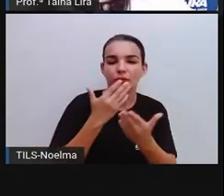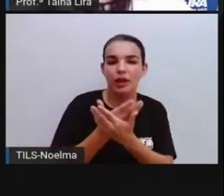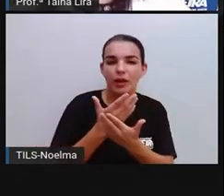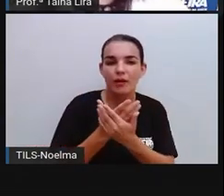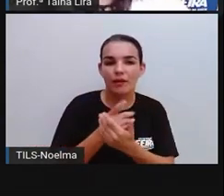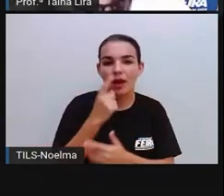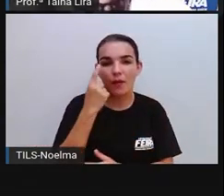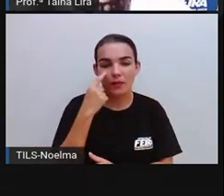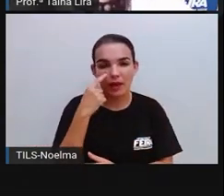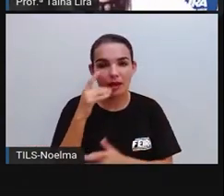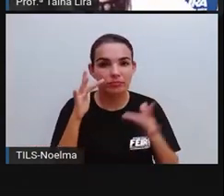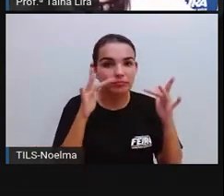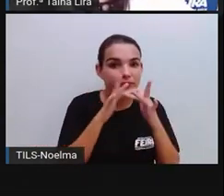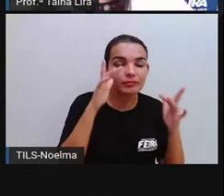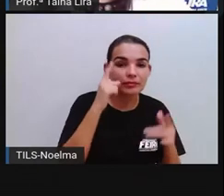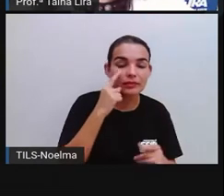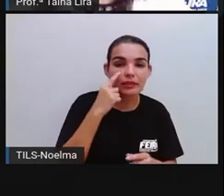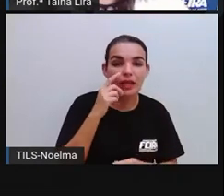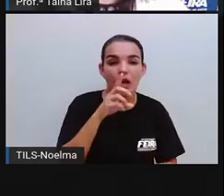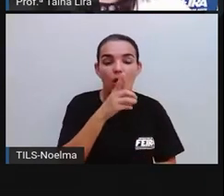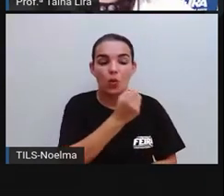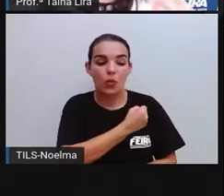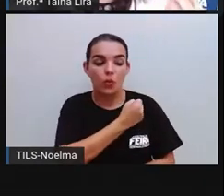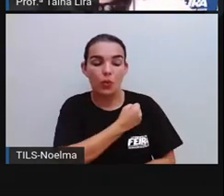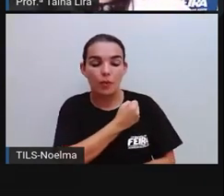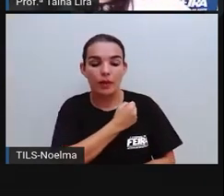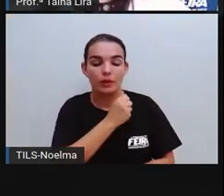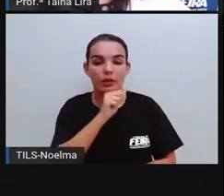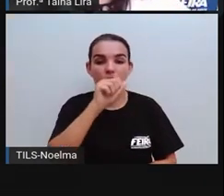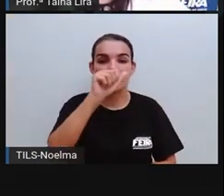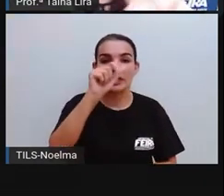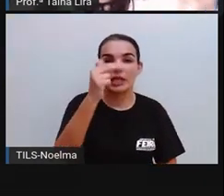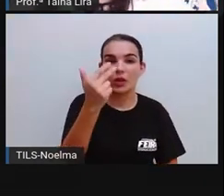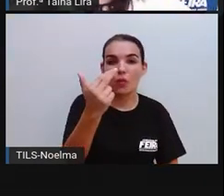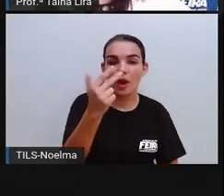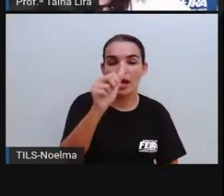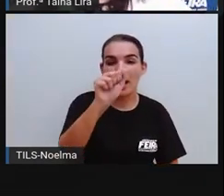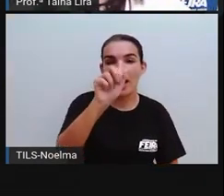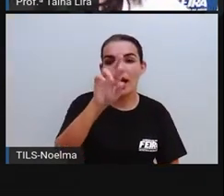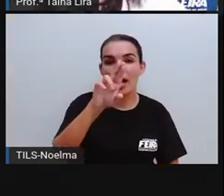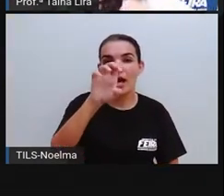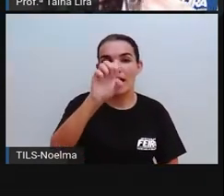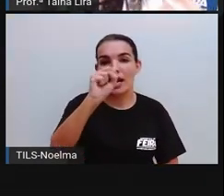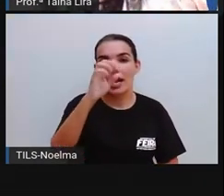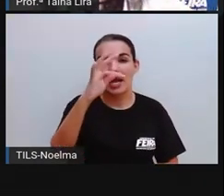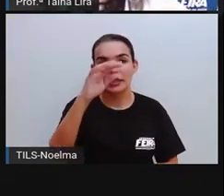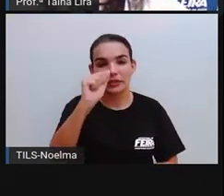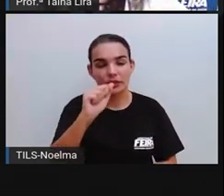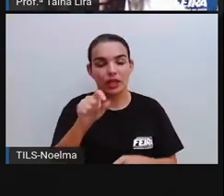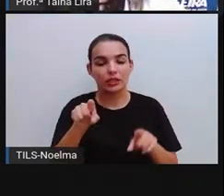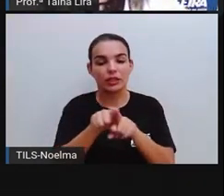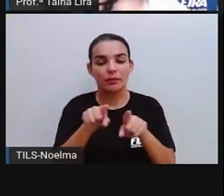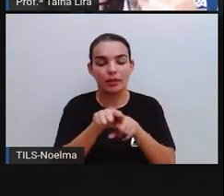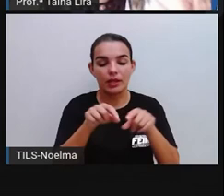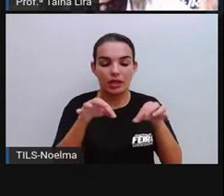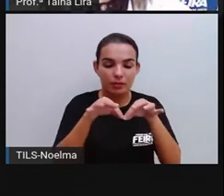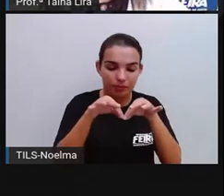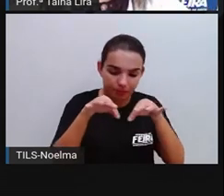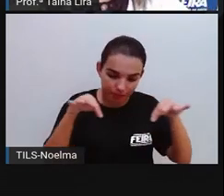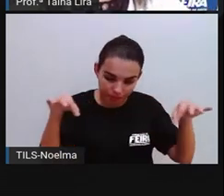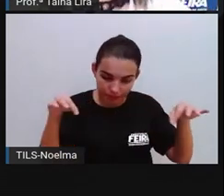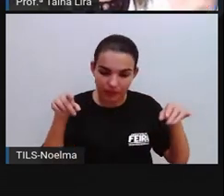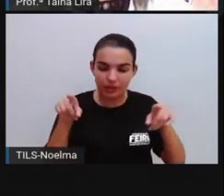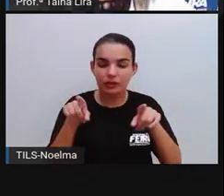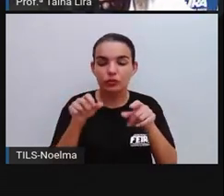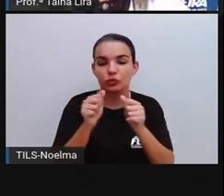coincidência o número de arestas e o número de vértices serem iguais. Mas que a gente poderia encontrar aí outras figuras